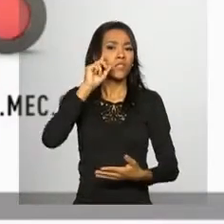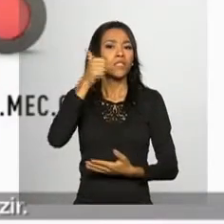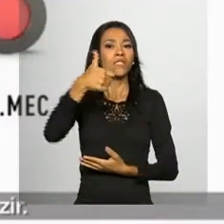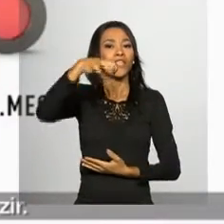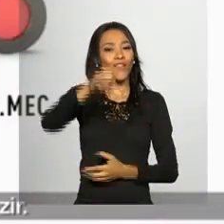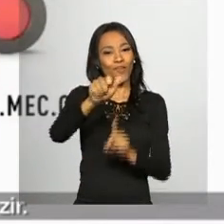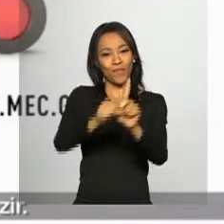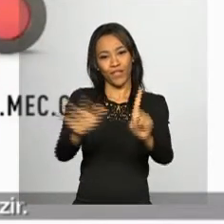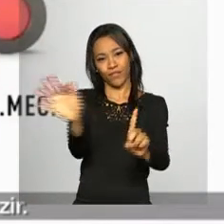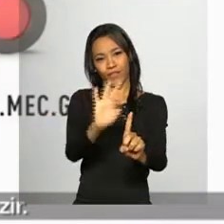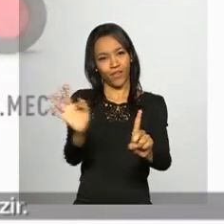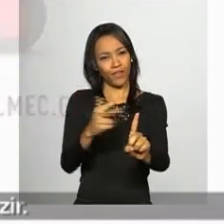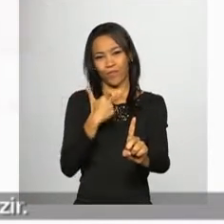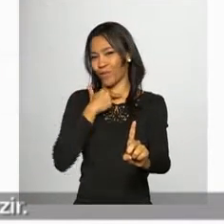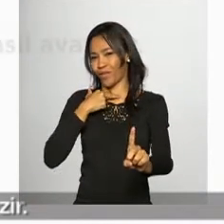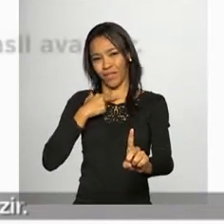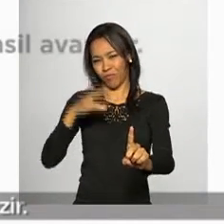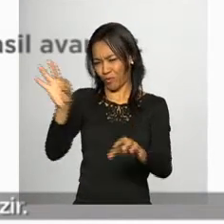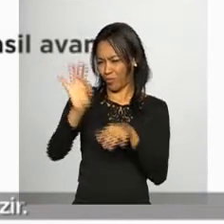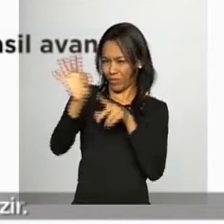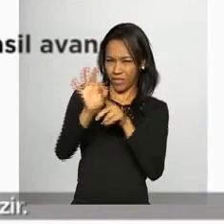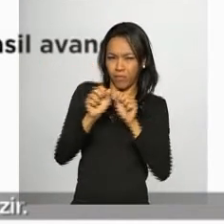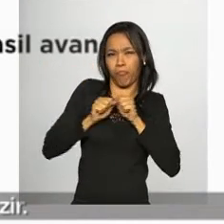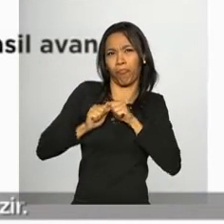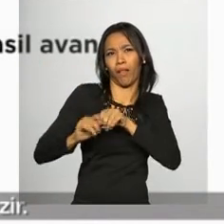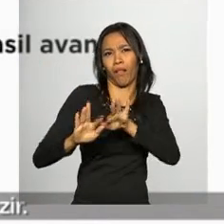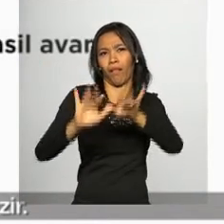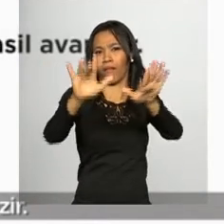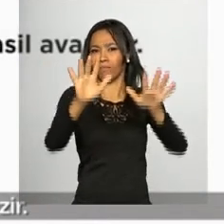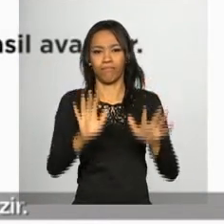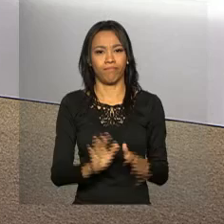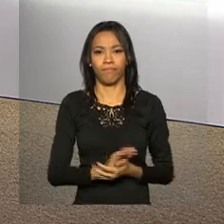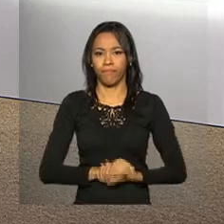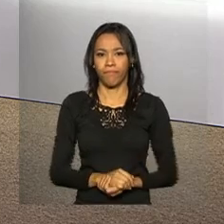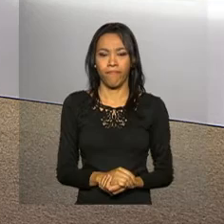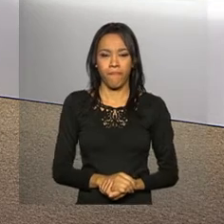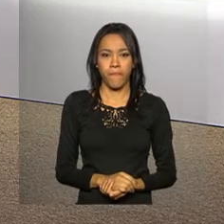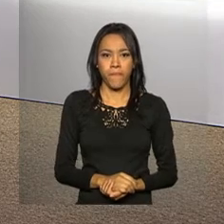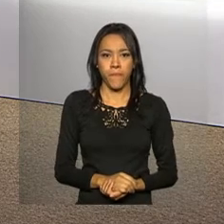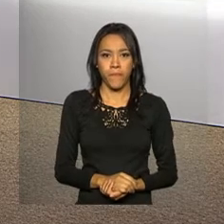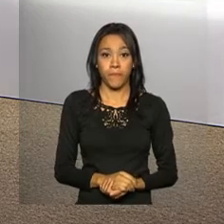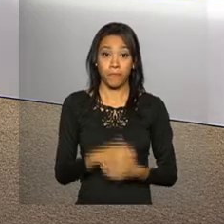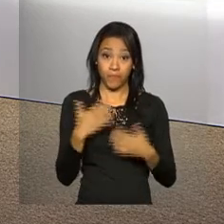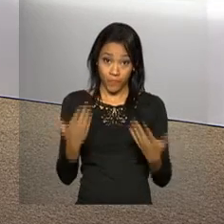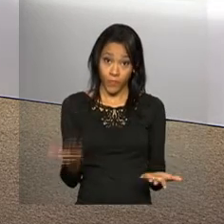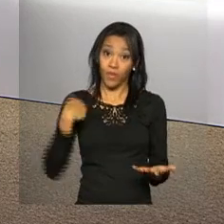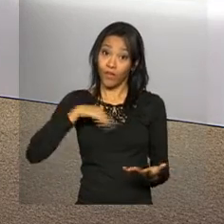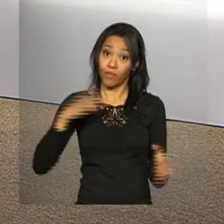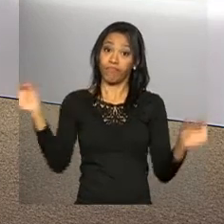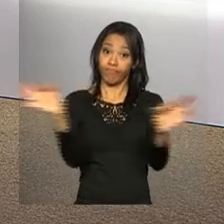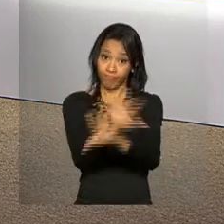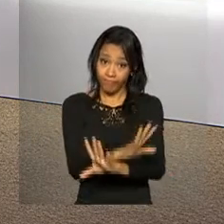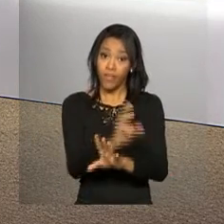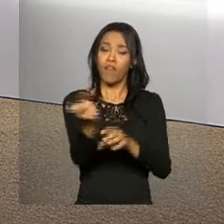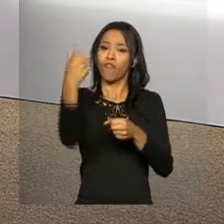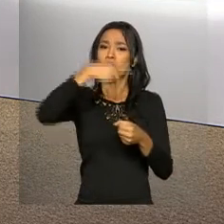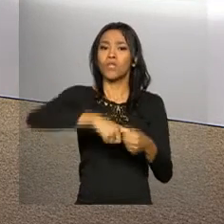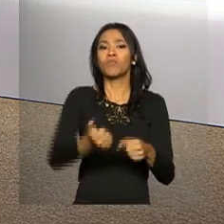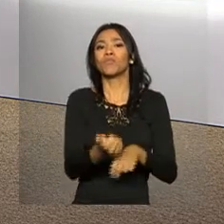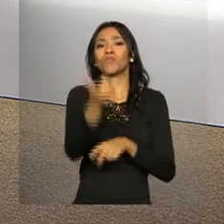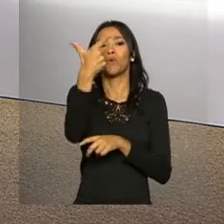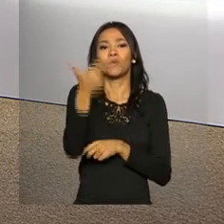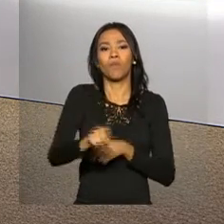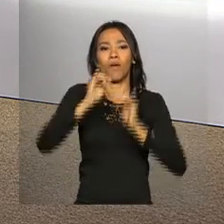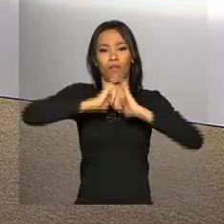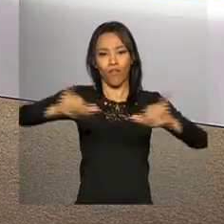fevereiro. Não podemos deixar o mosquito se reproduzir. E nós ficamos por aqui. Voltamos ao meio-dia com mais